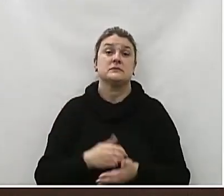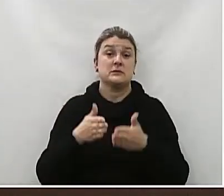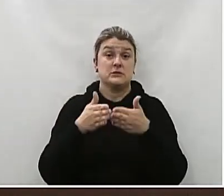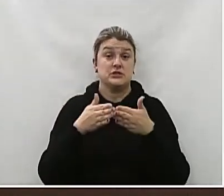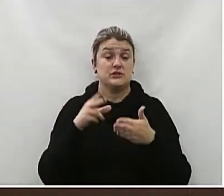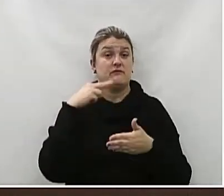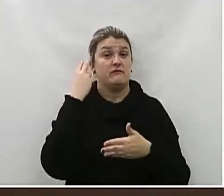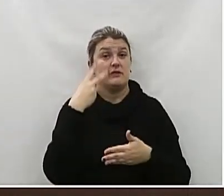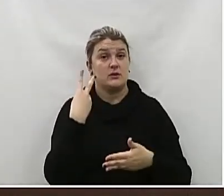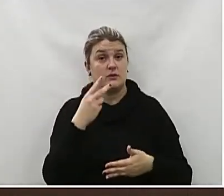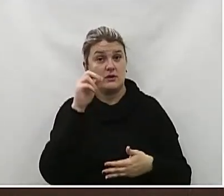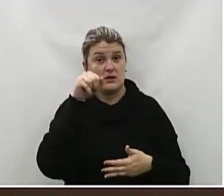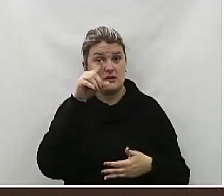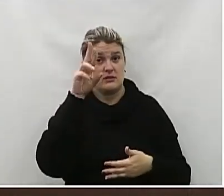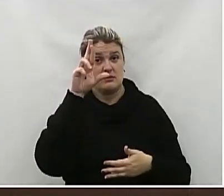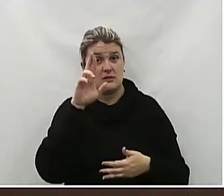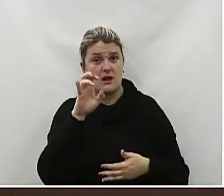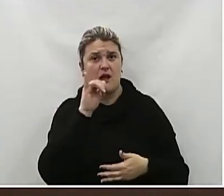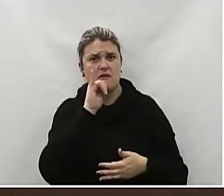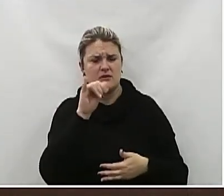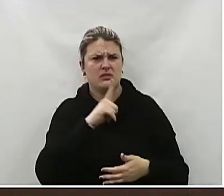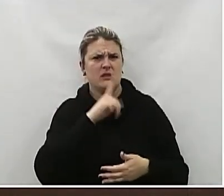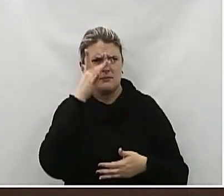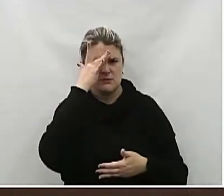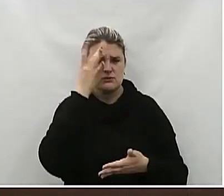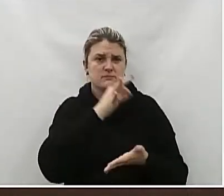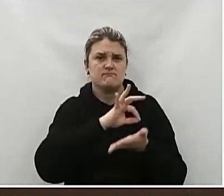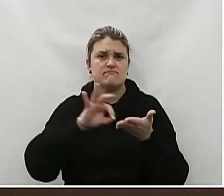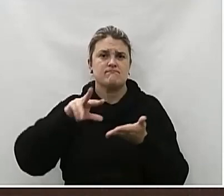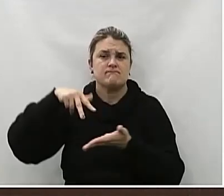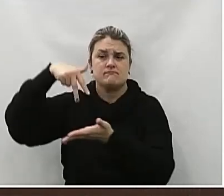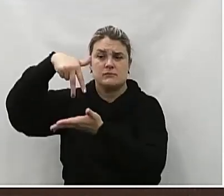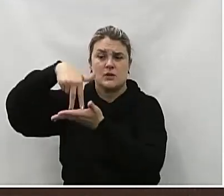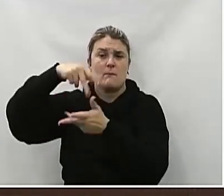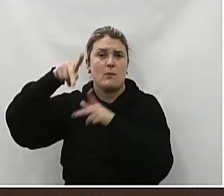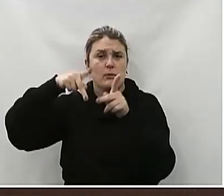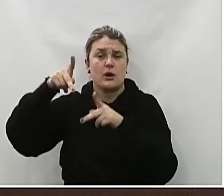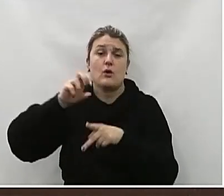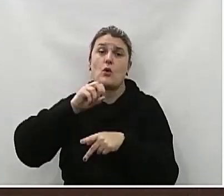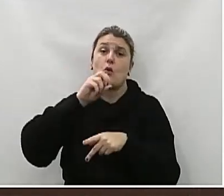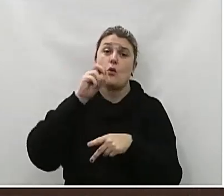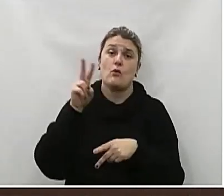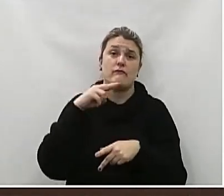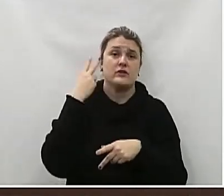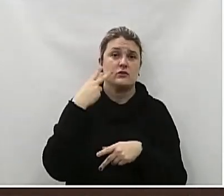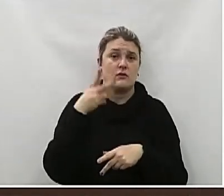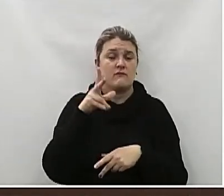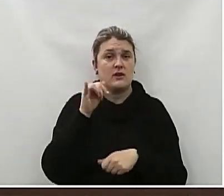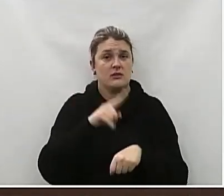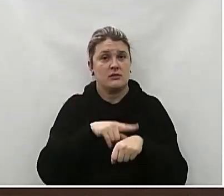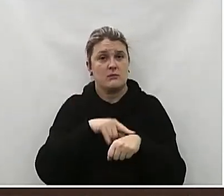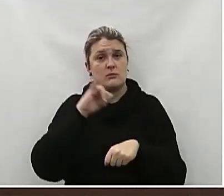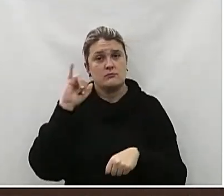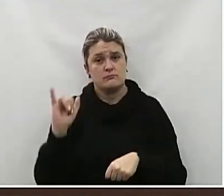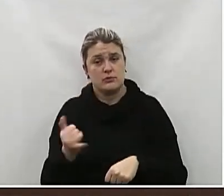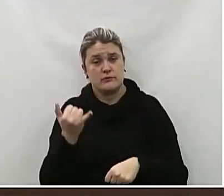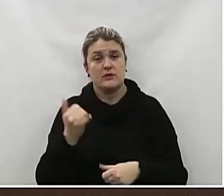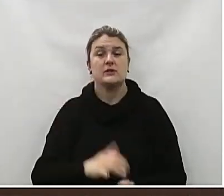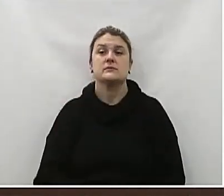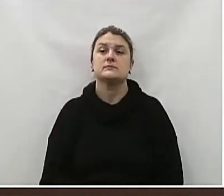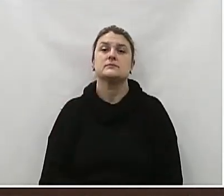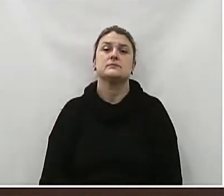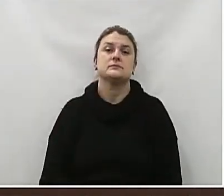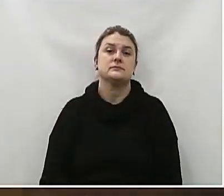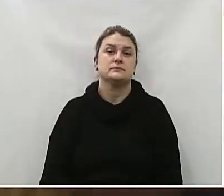Solicito ao vereador André Para que informe se há alguém inscrito para a tribuna popular Ou algum 12 dias inscrito para o uso da palavra no